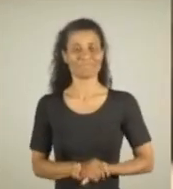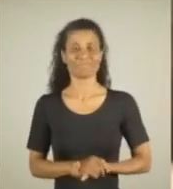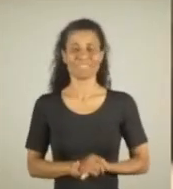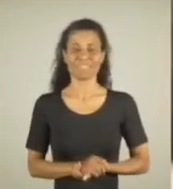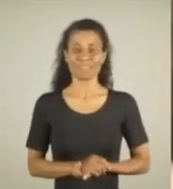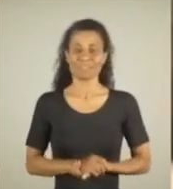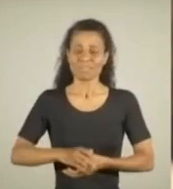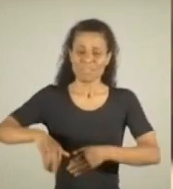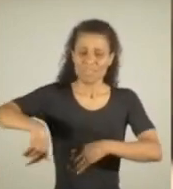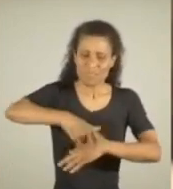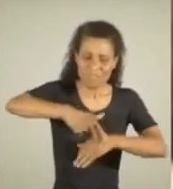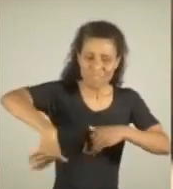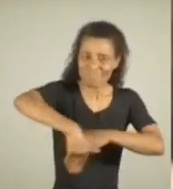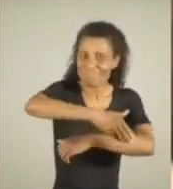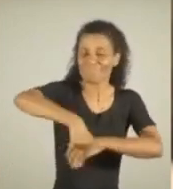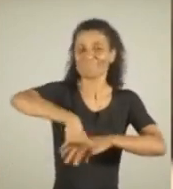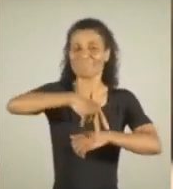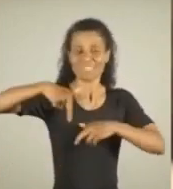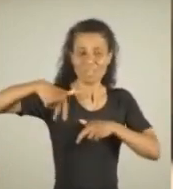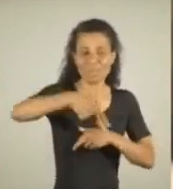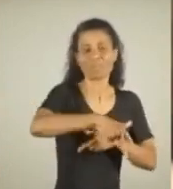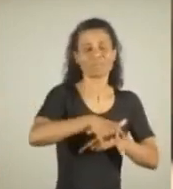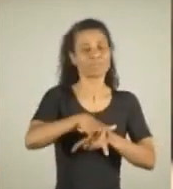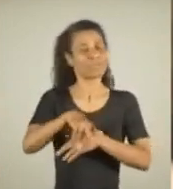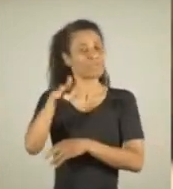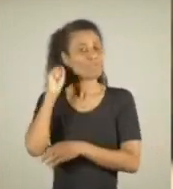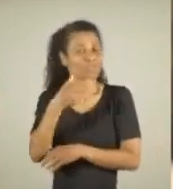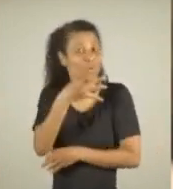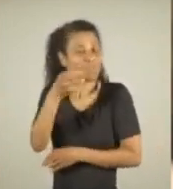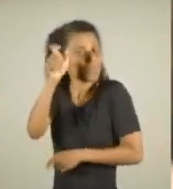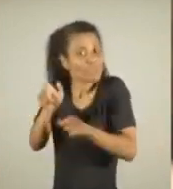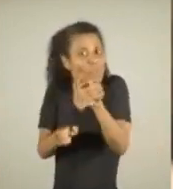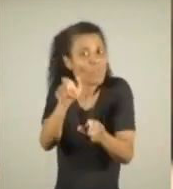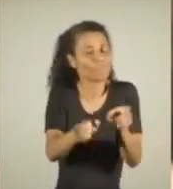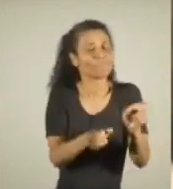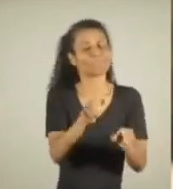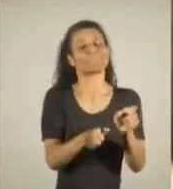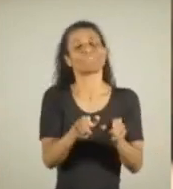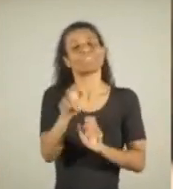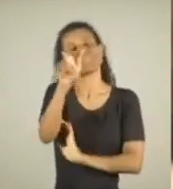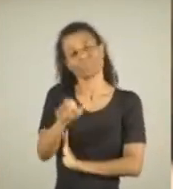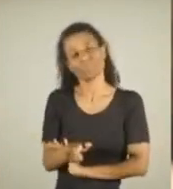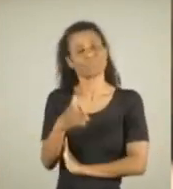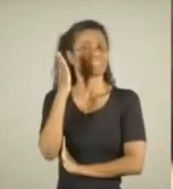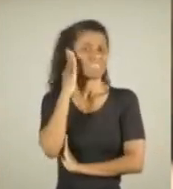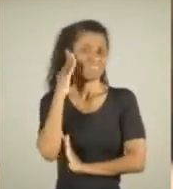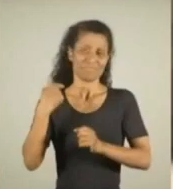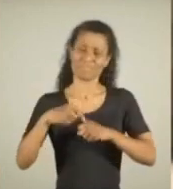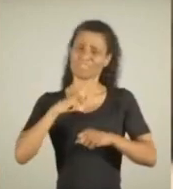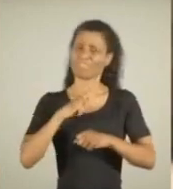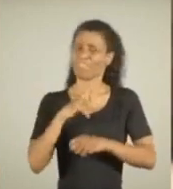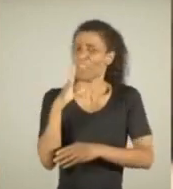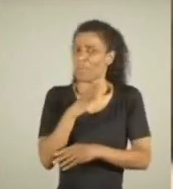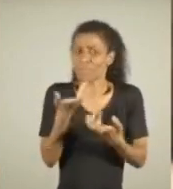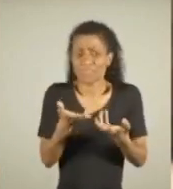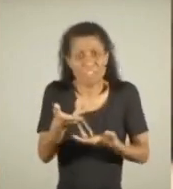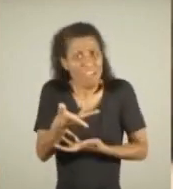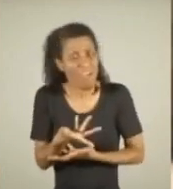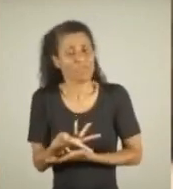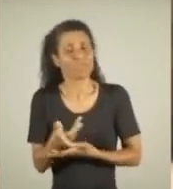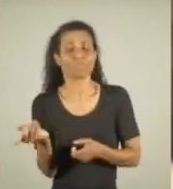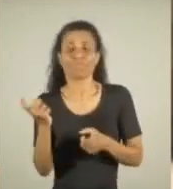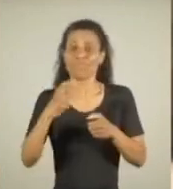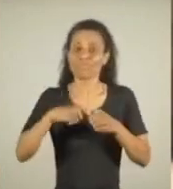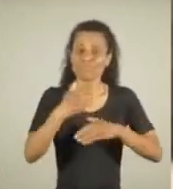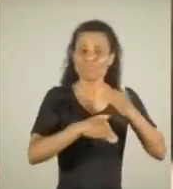Quem anda por todos os bairros ouvindo as pessoas e suas necessidades, entende que a cidade tem pressa de voltar